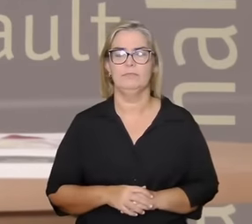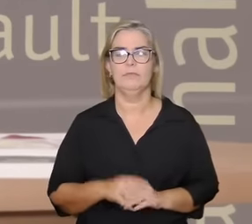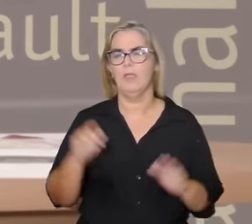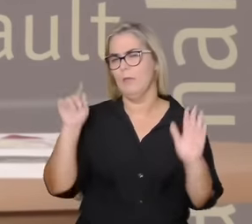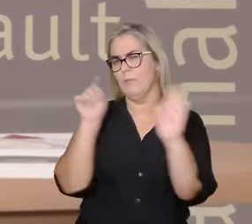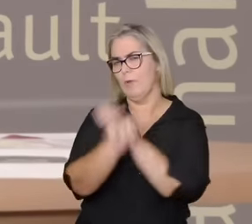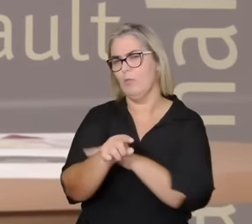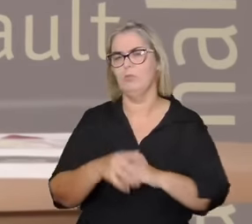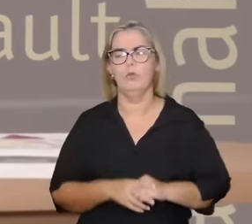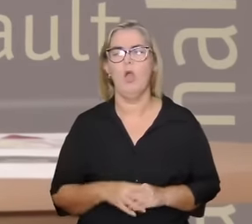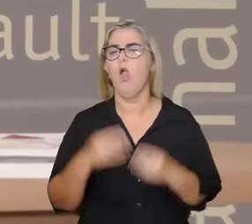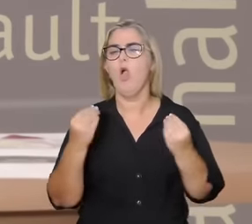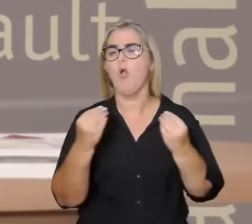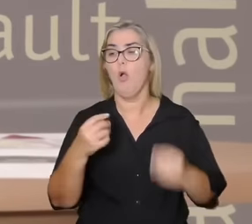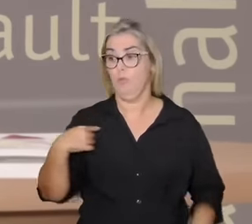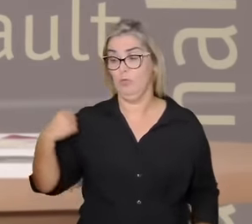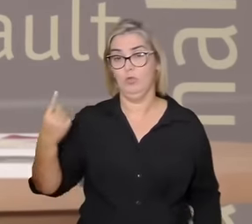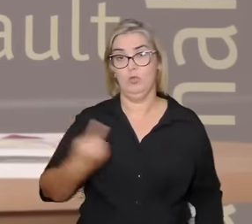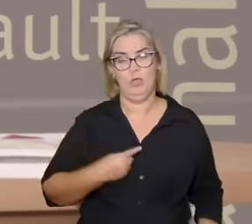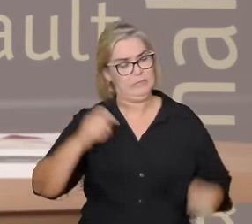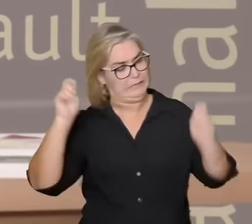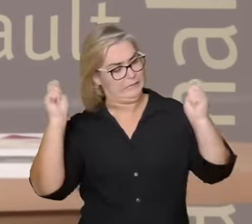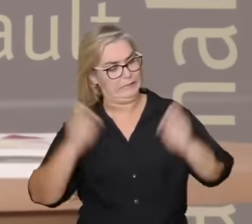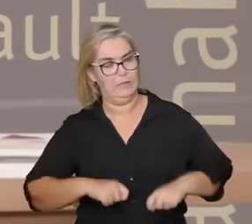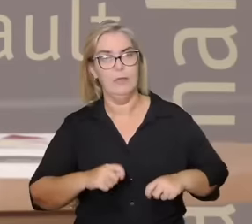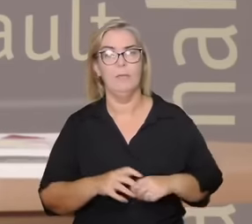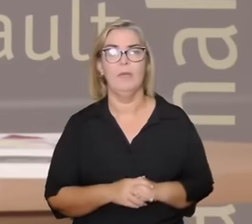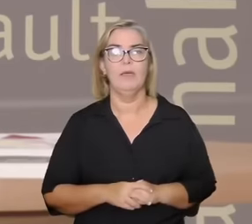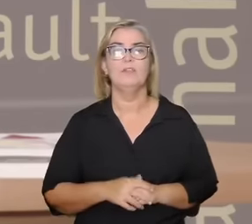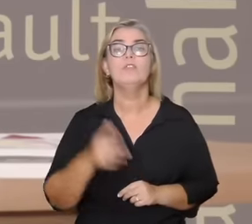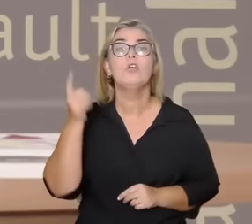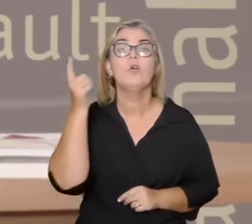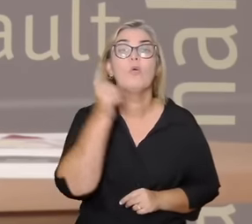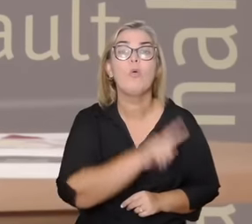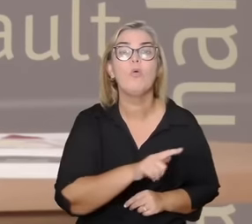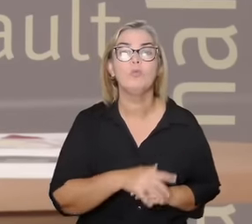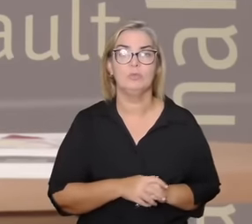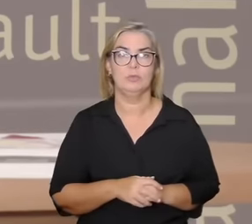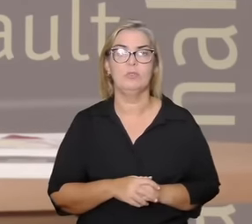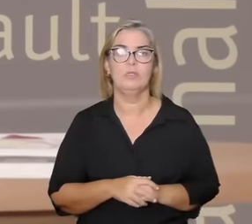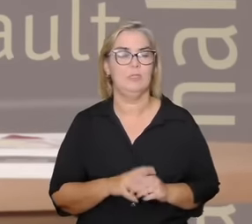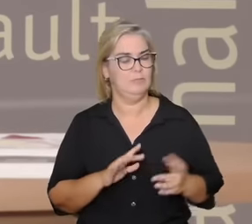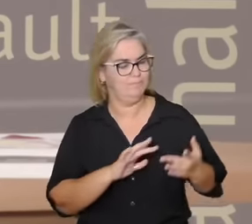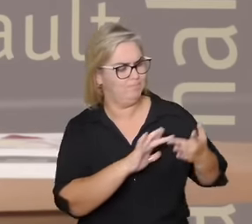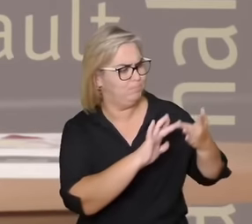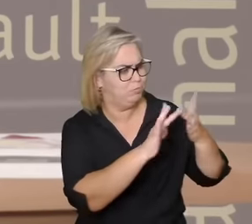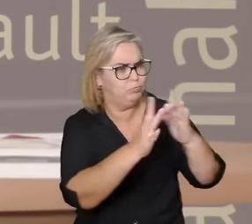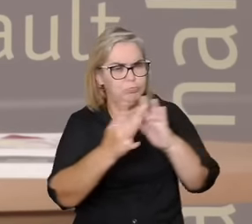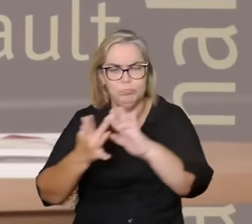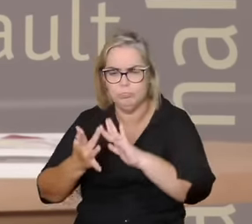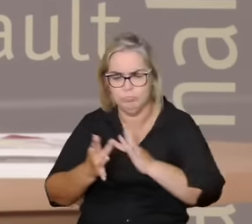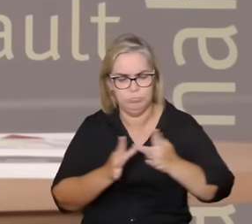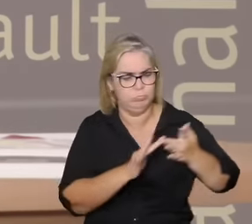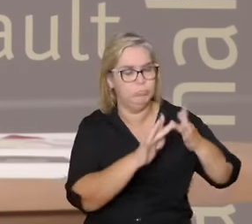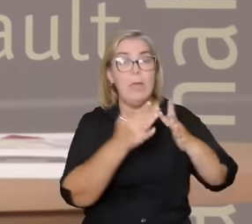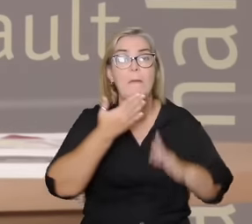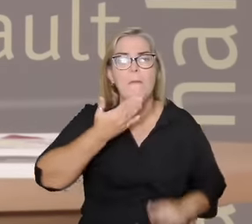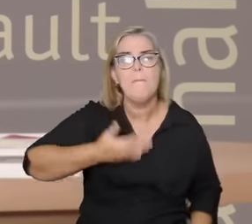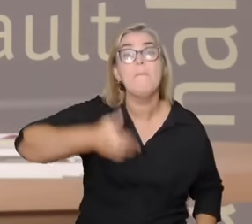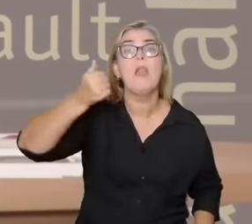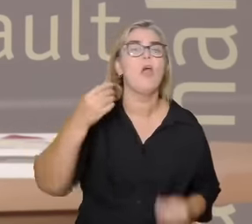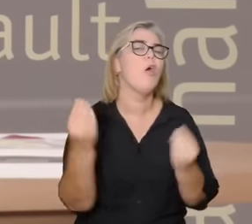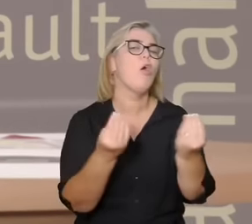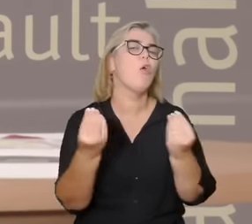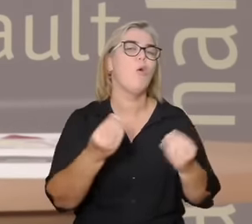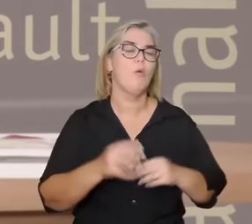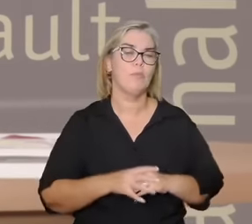capazes de aumentar a nossa conexão aumentar o contato com o nosso